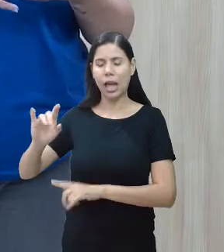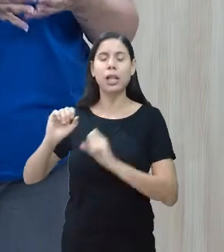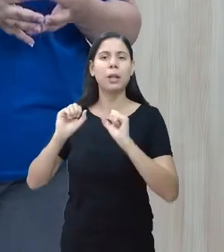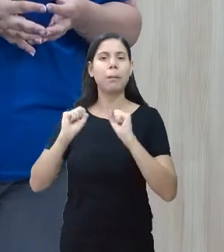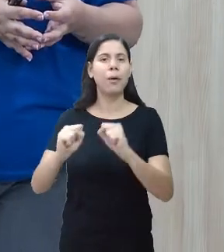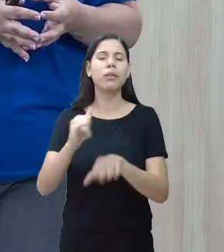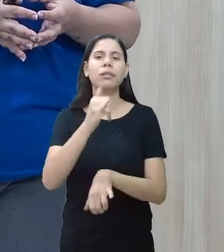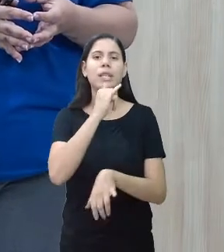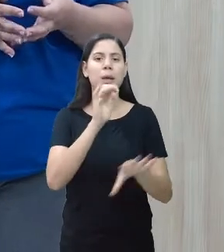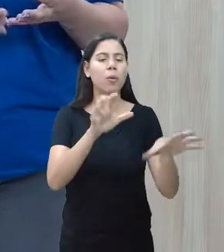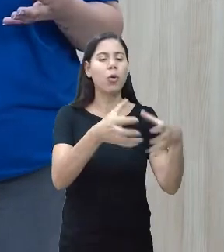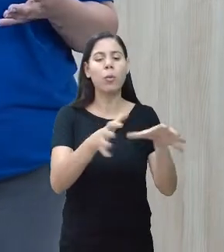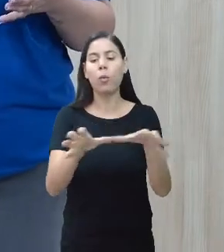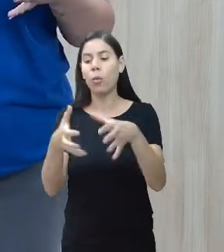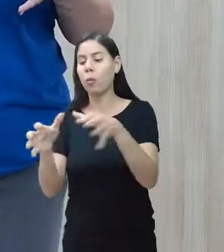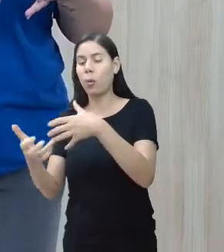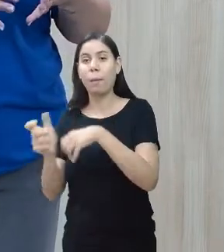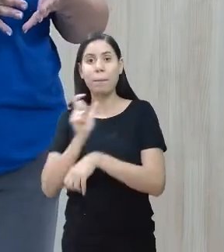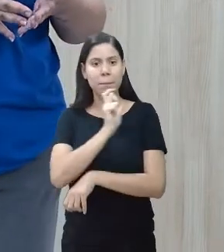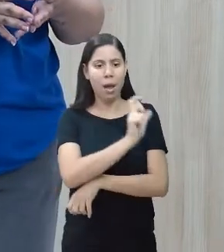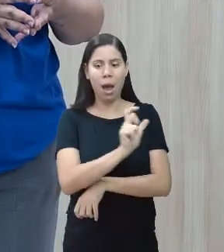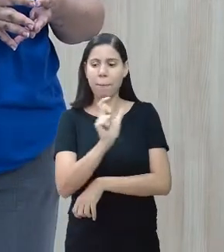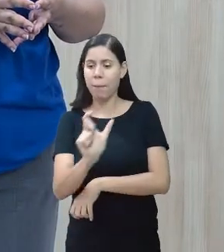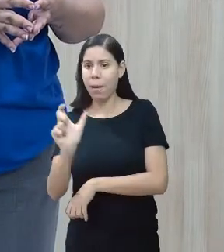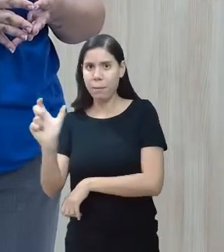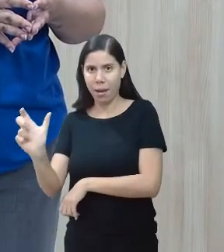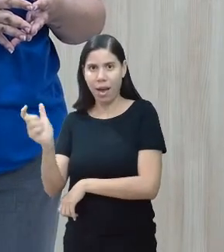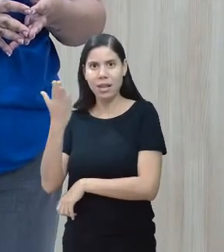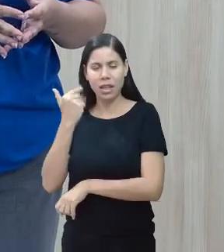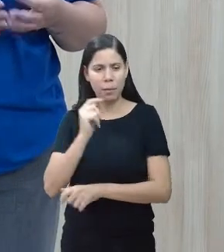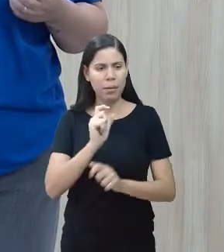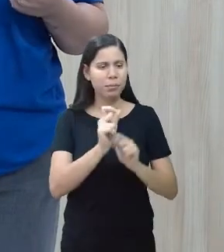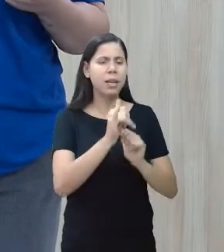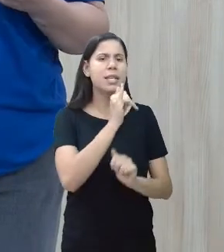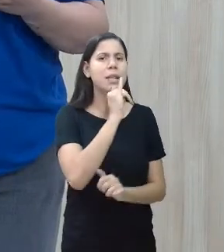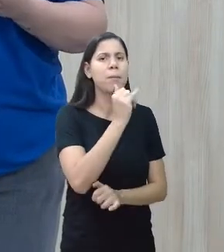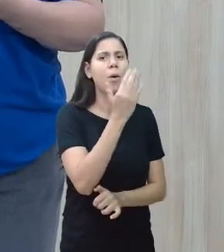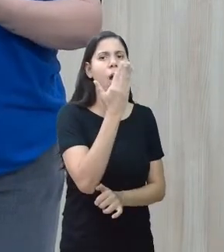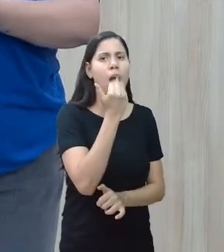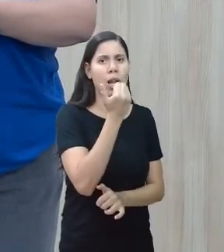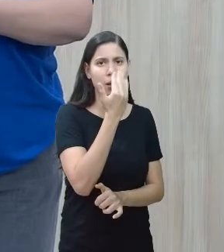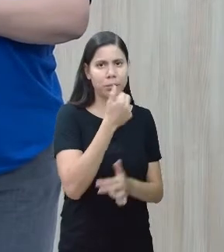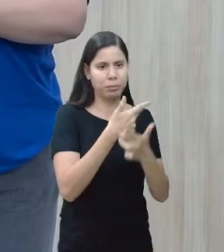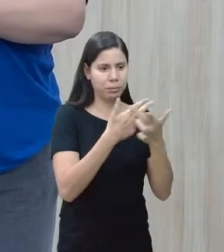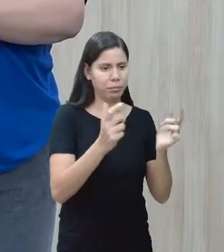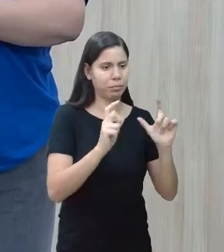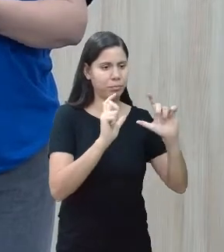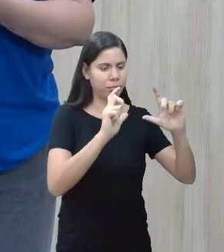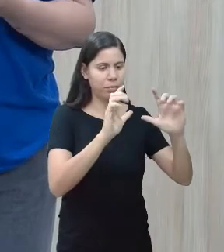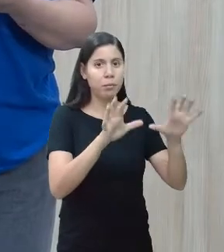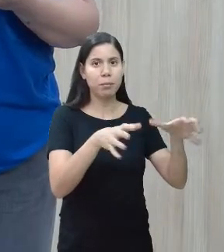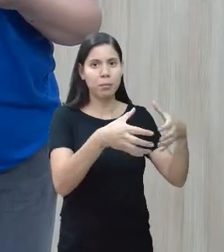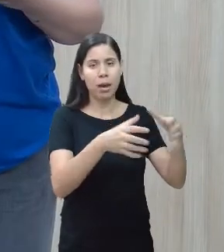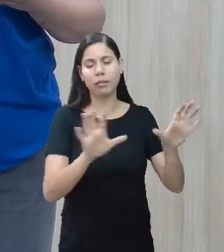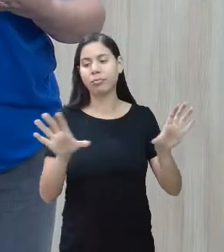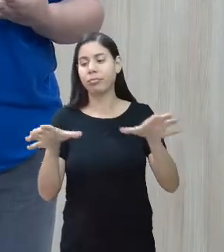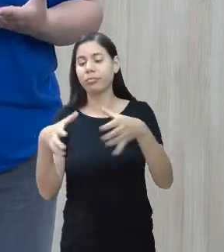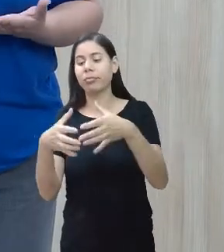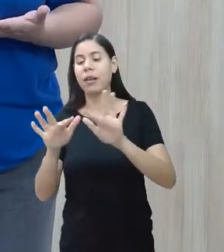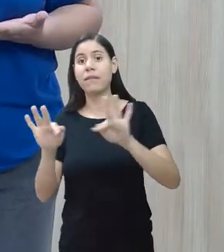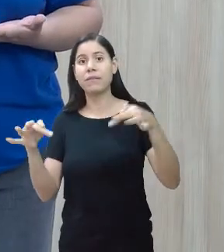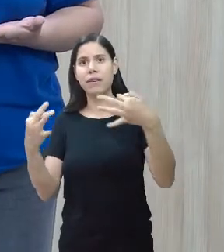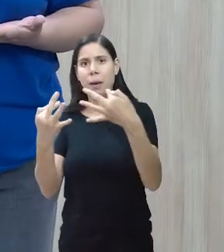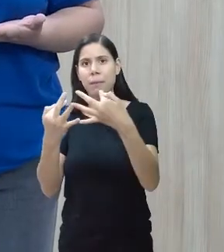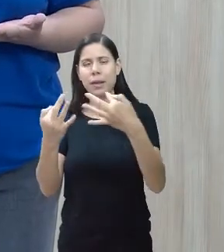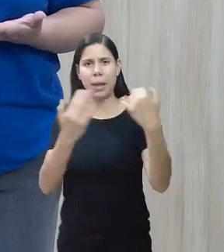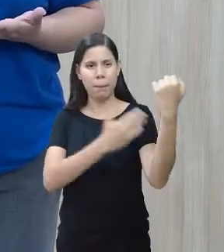por grupos de palavras, então uma pasta de alimentos, uma pasta de família, uma pasta